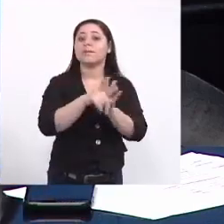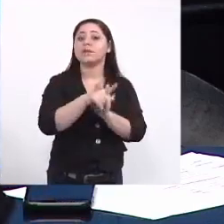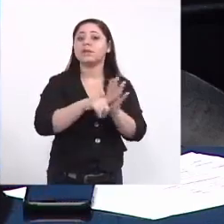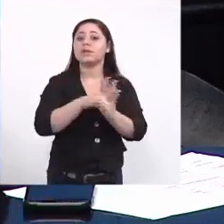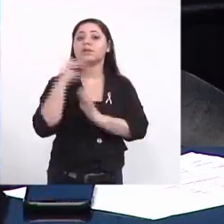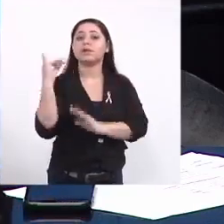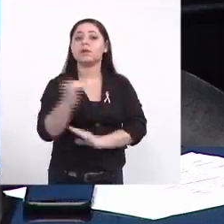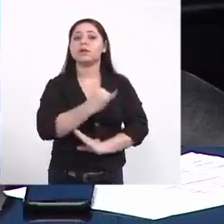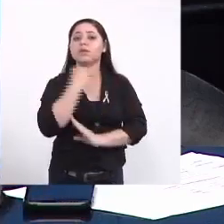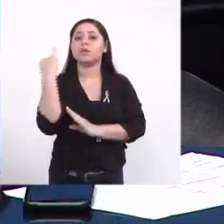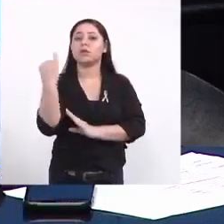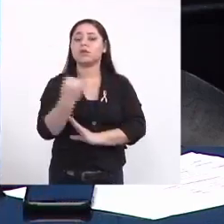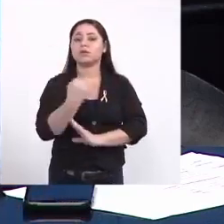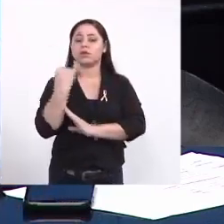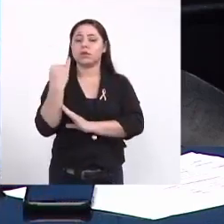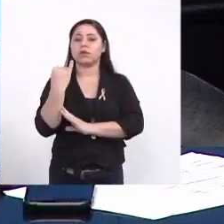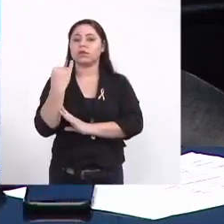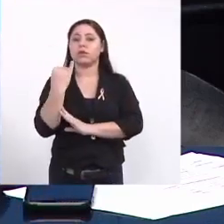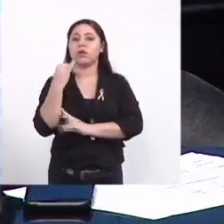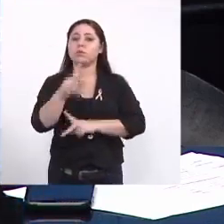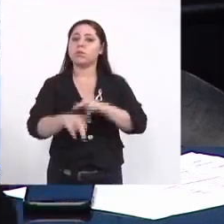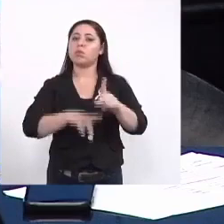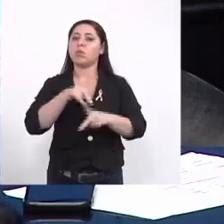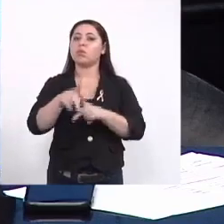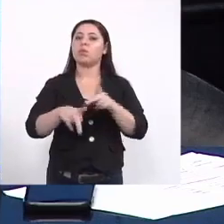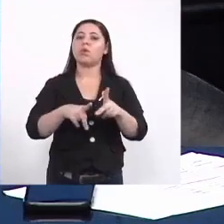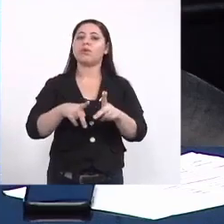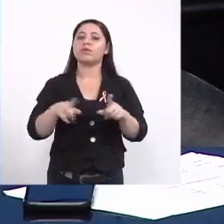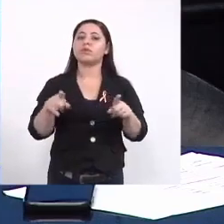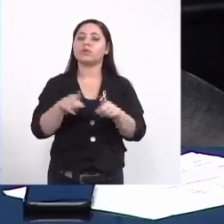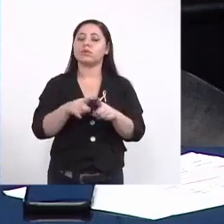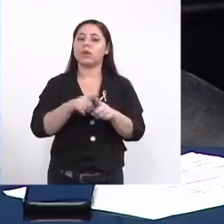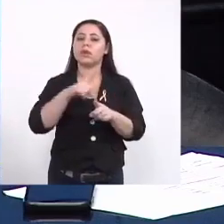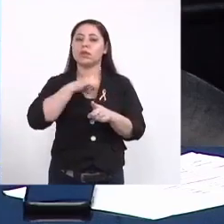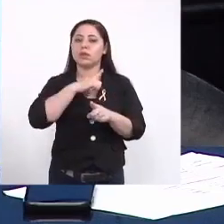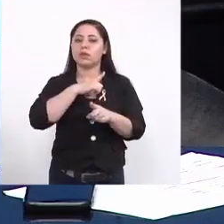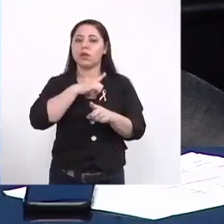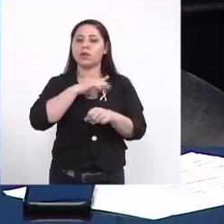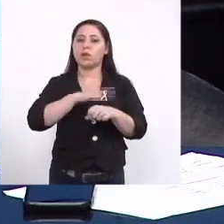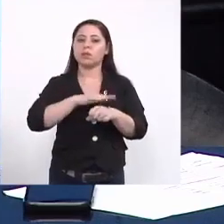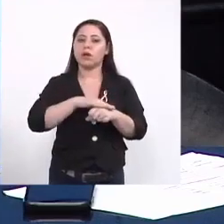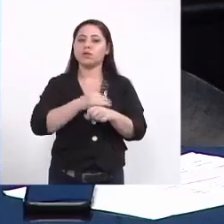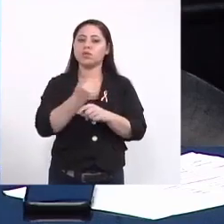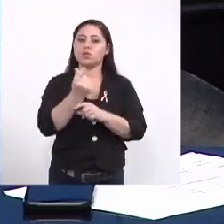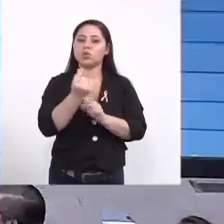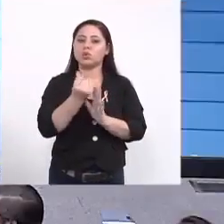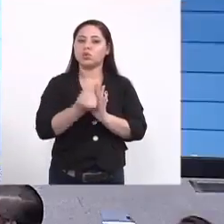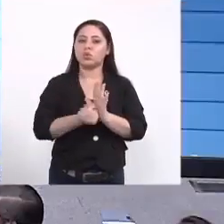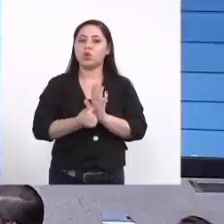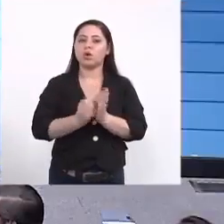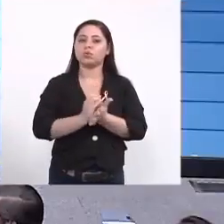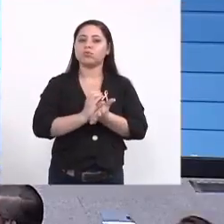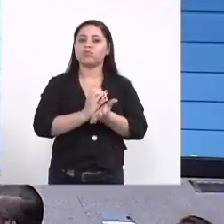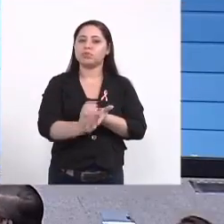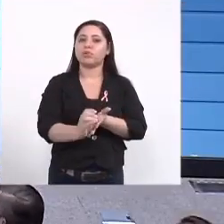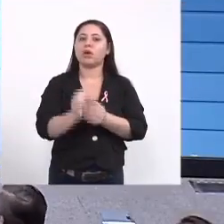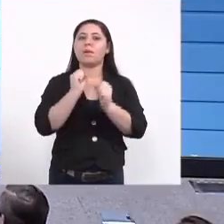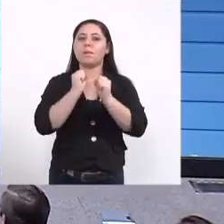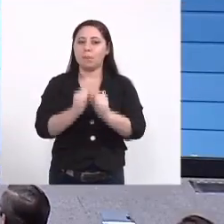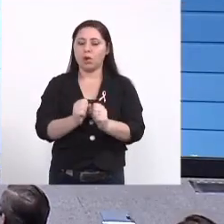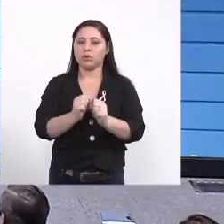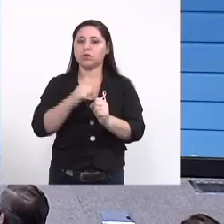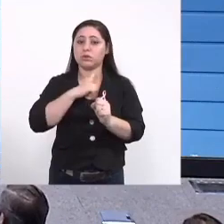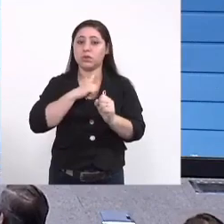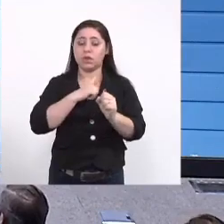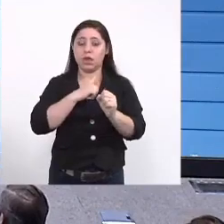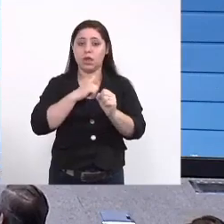da importância da relevância né e tendo mais orçamento nós podemos ter dados mais